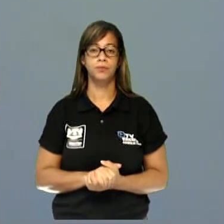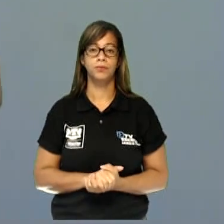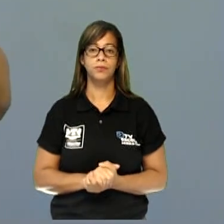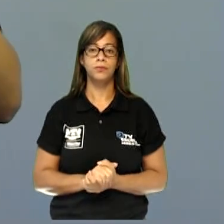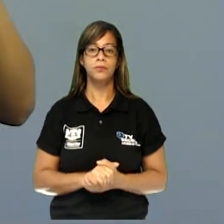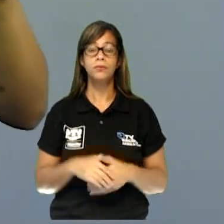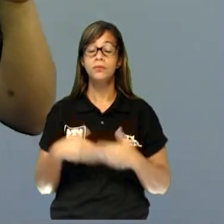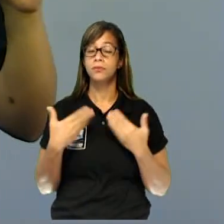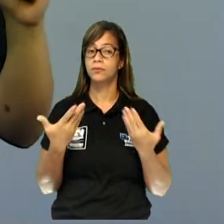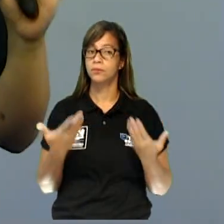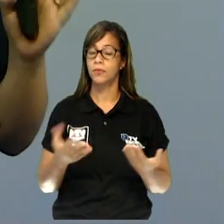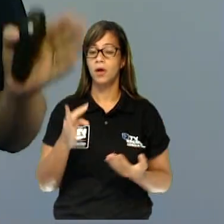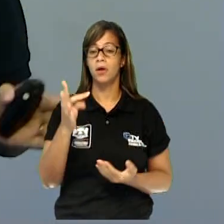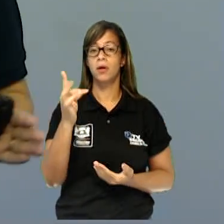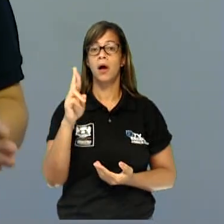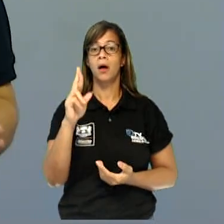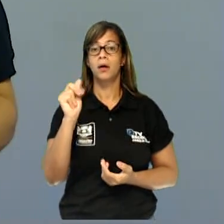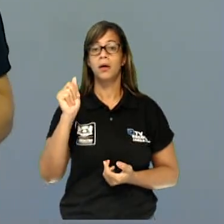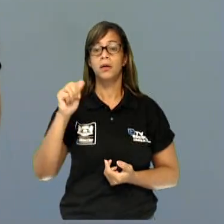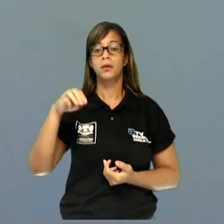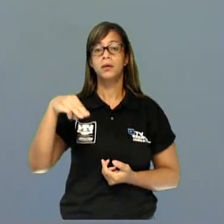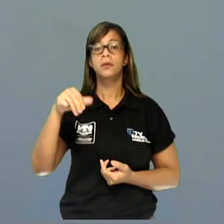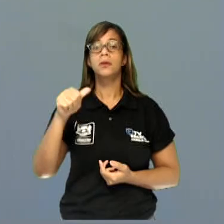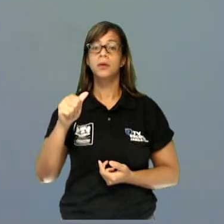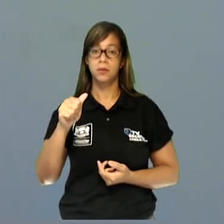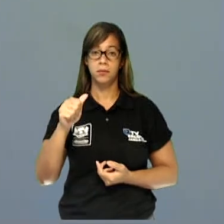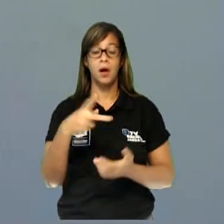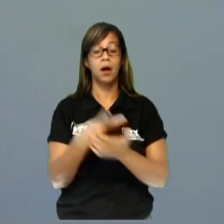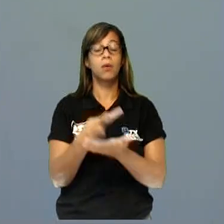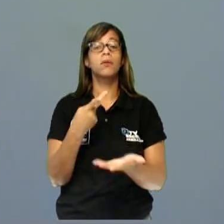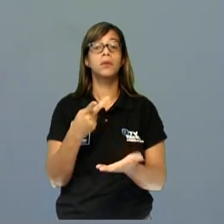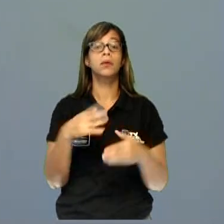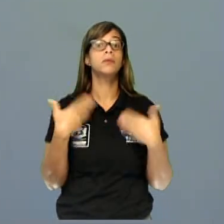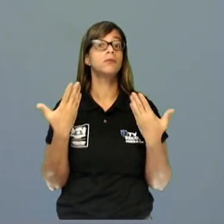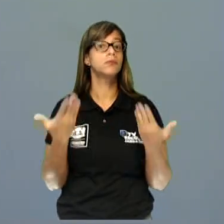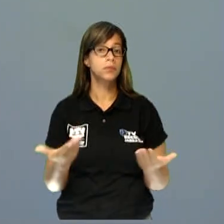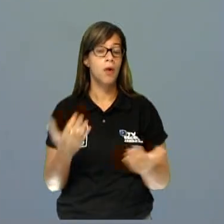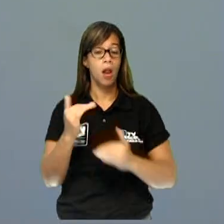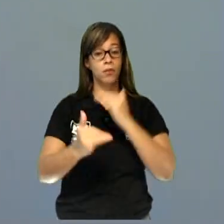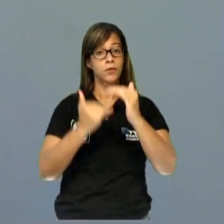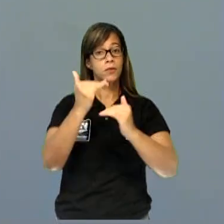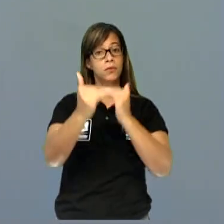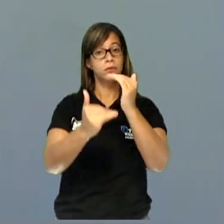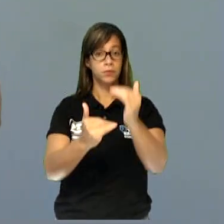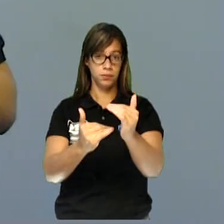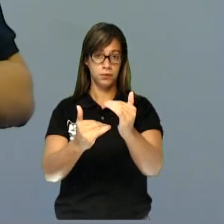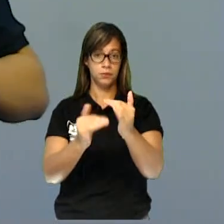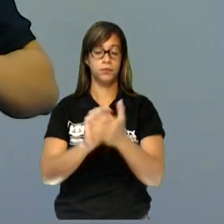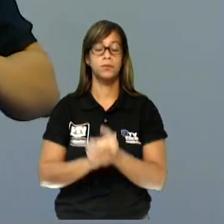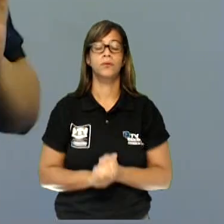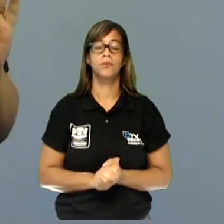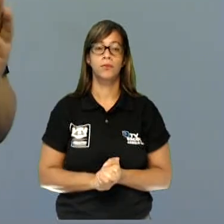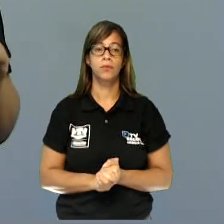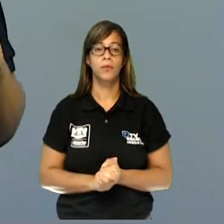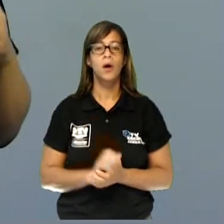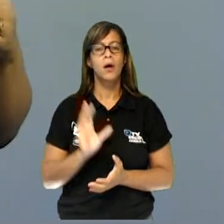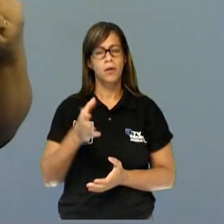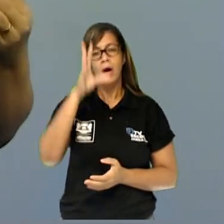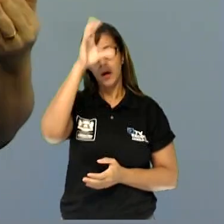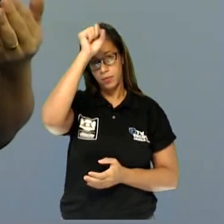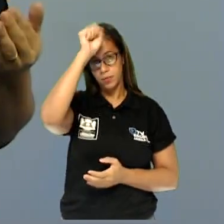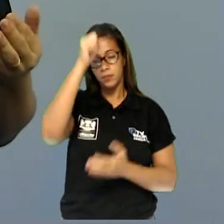Essa trama se desenvolve em que momento da narrativa? No seu desenvolvimento. Nós vimos na aula passada que a